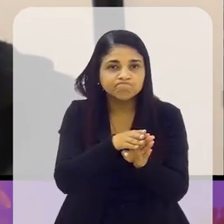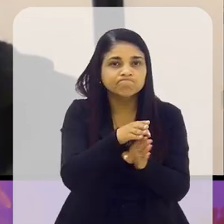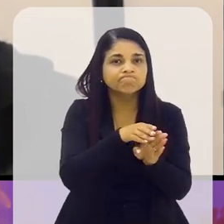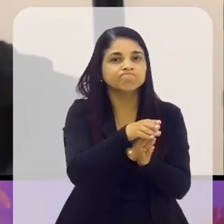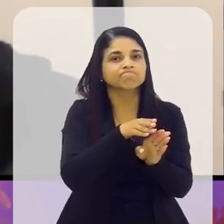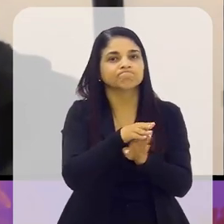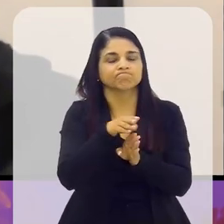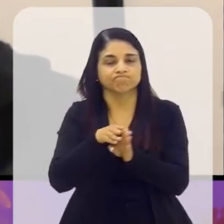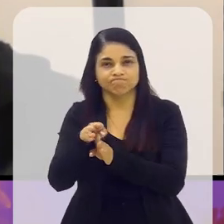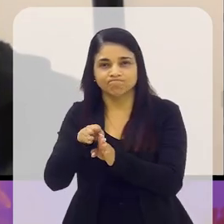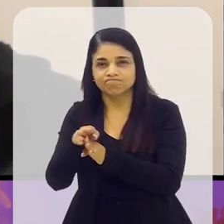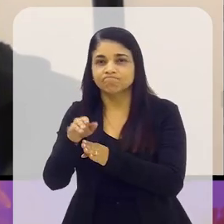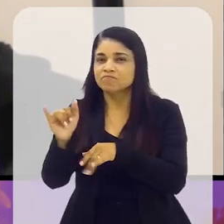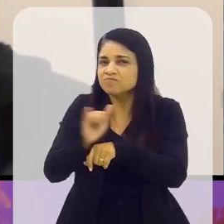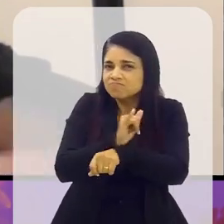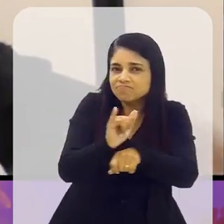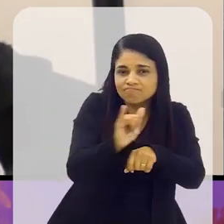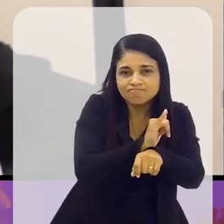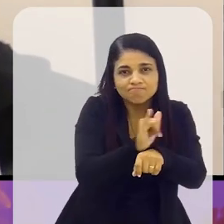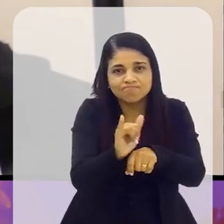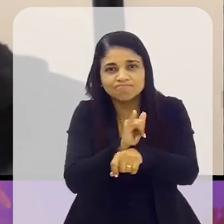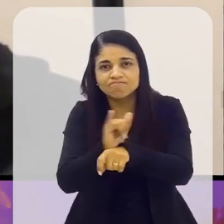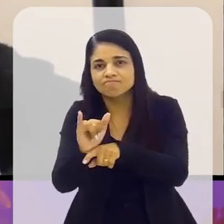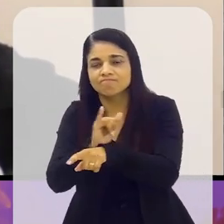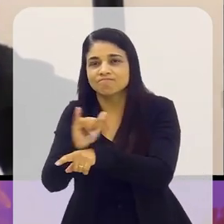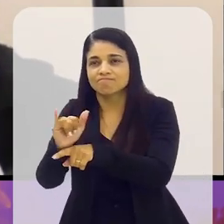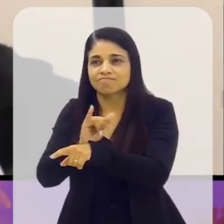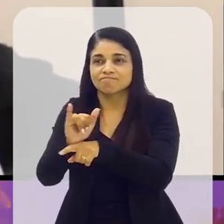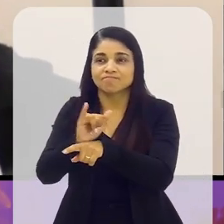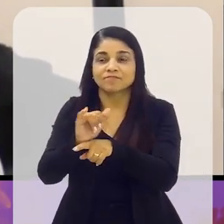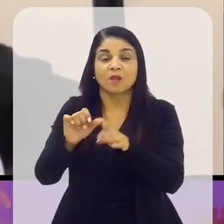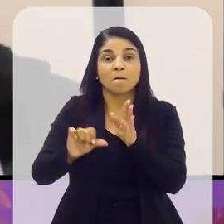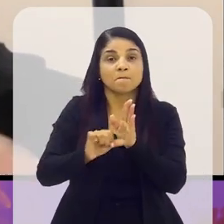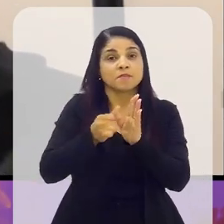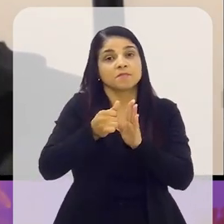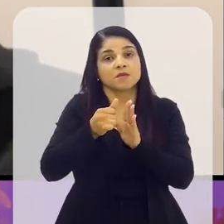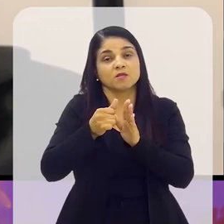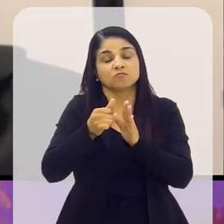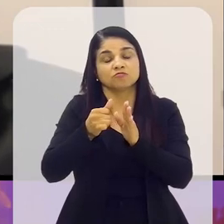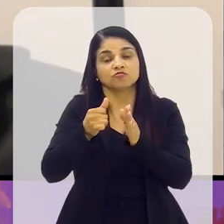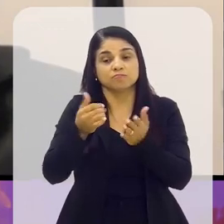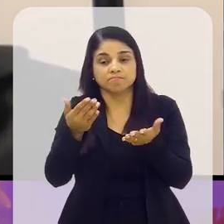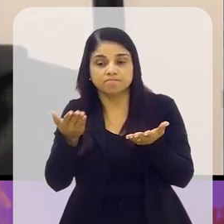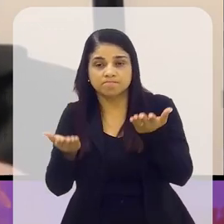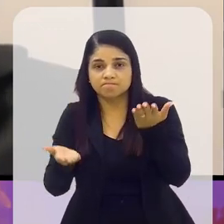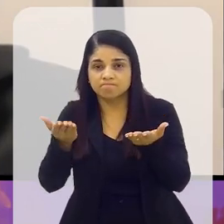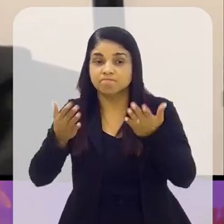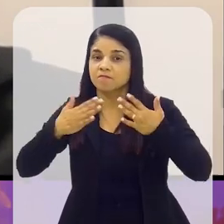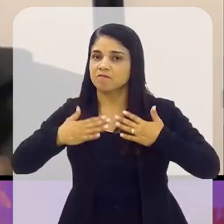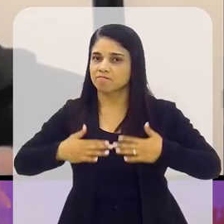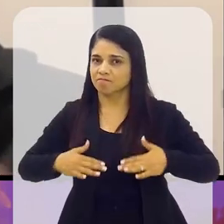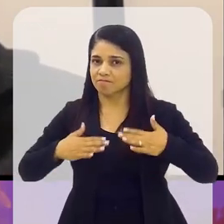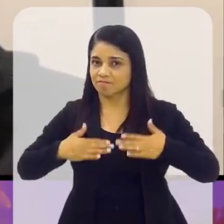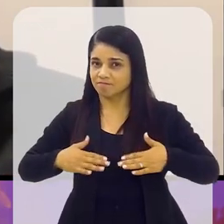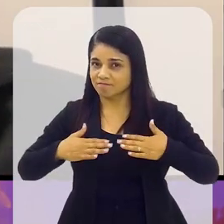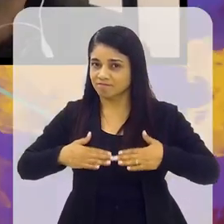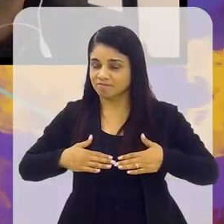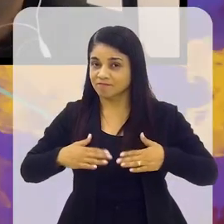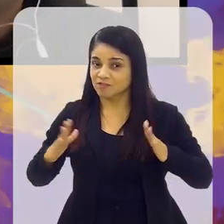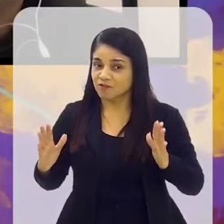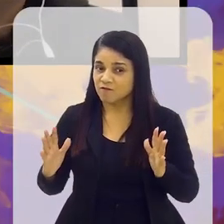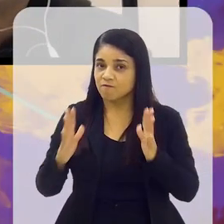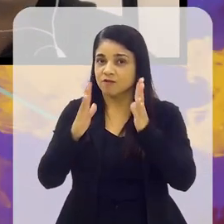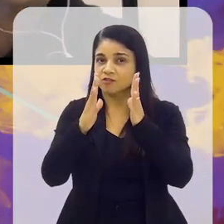uma série de medidas, uma série de estratégias, de, primeiro, né, de apaziguação dos ânimos,